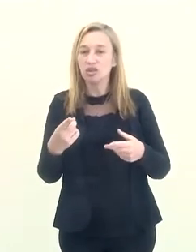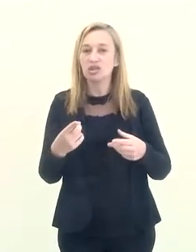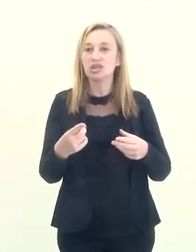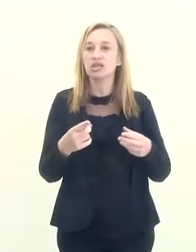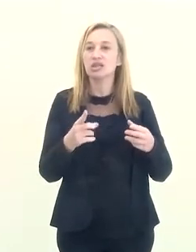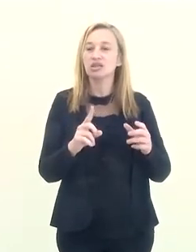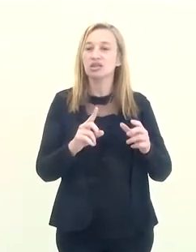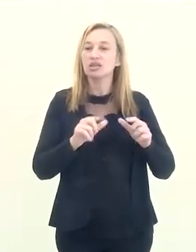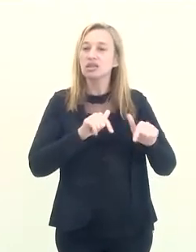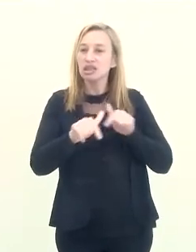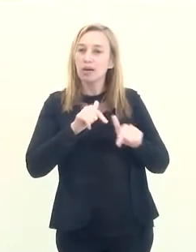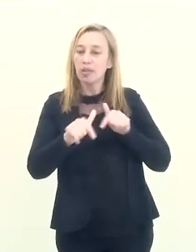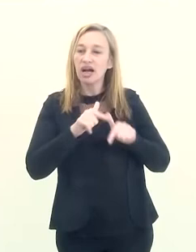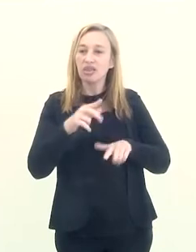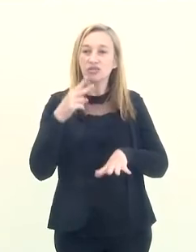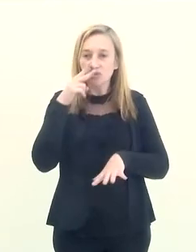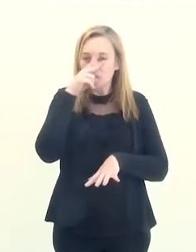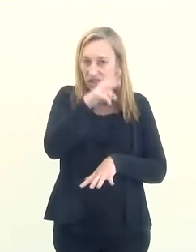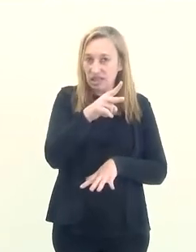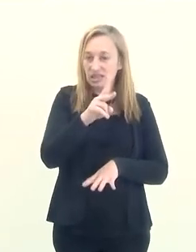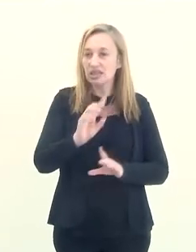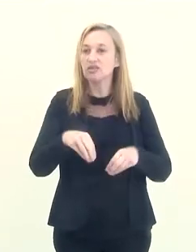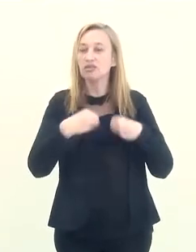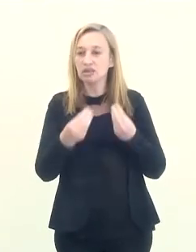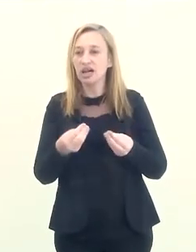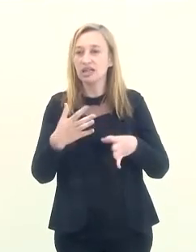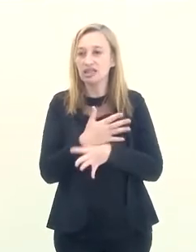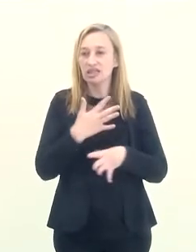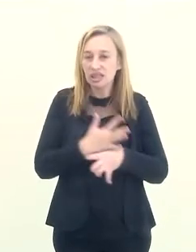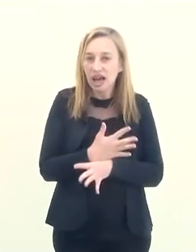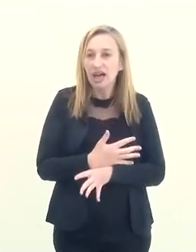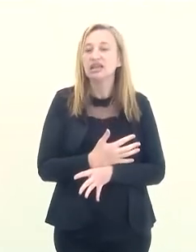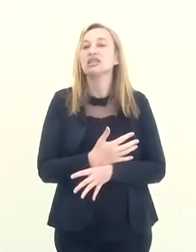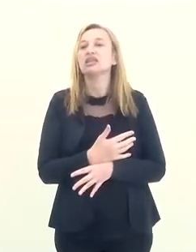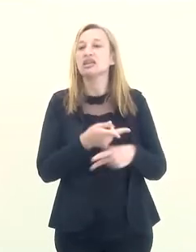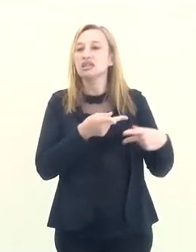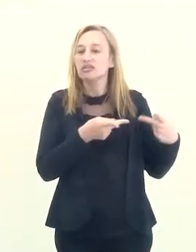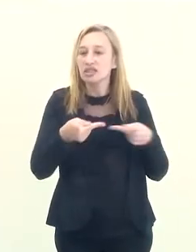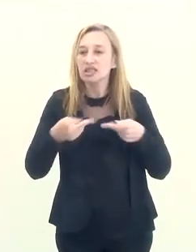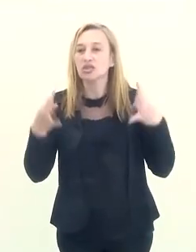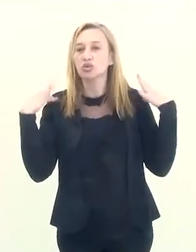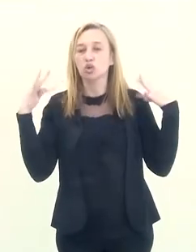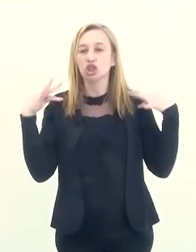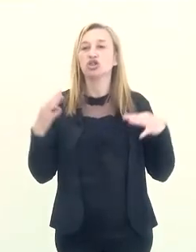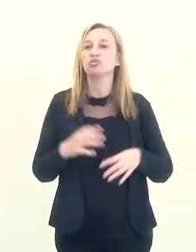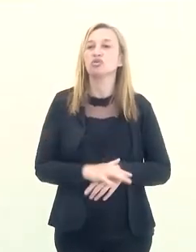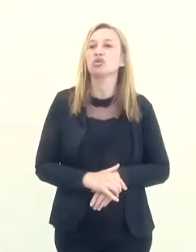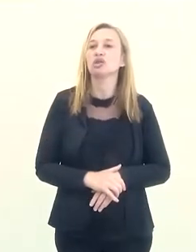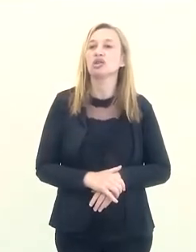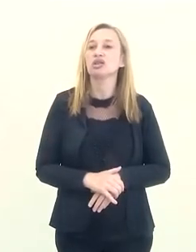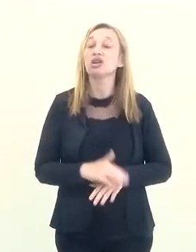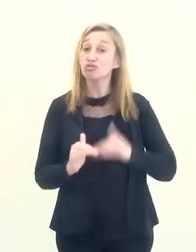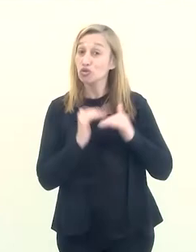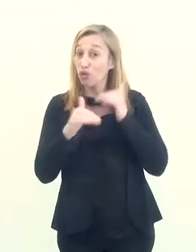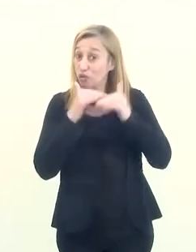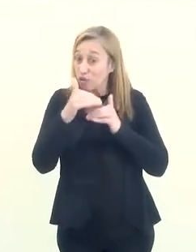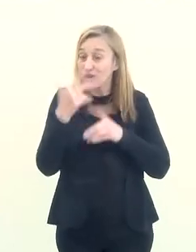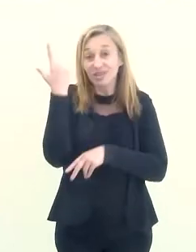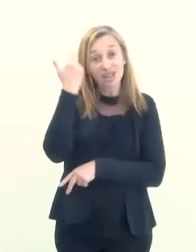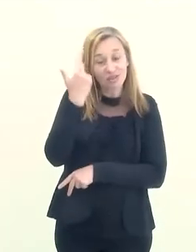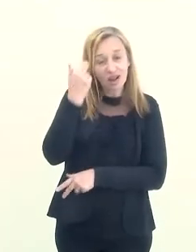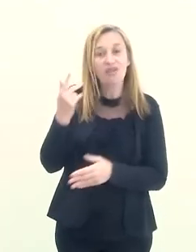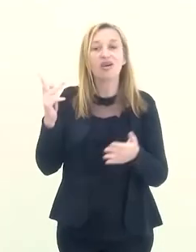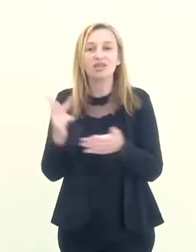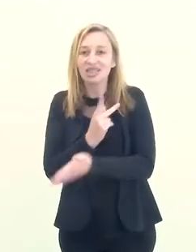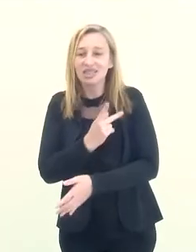que vão fortalecer. E aí, no seu bojo, no desenvolvimento natural que vai